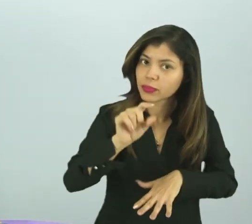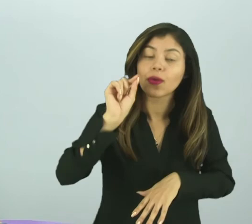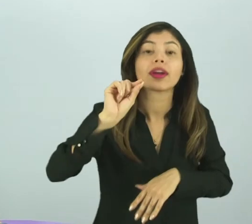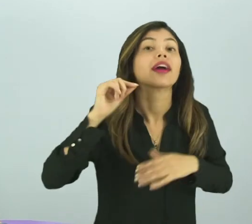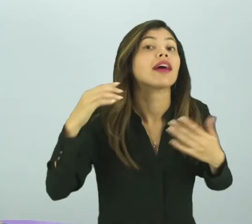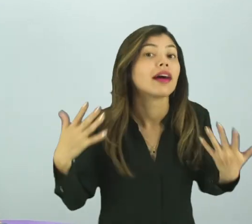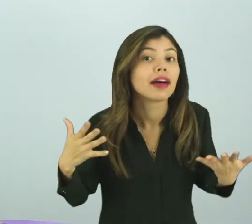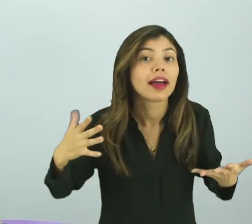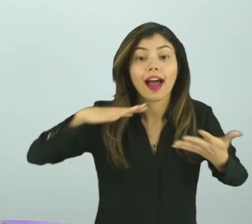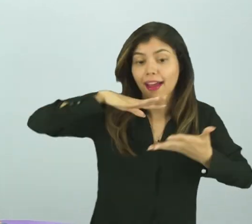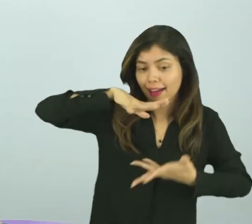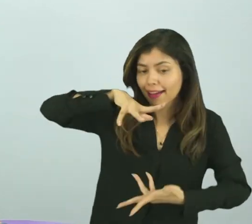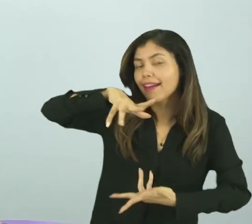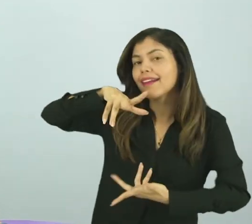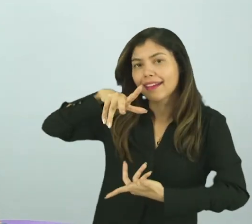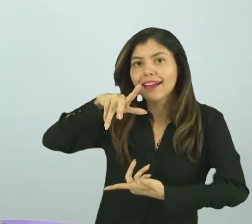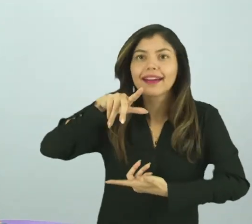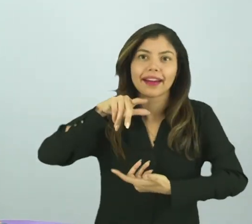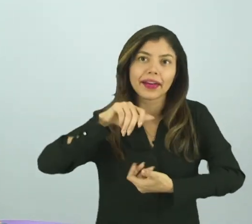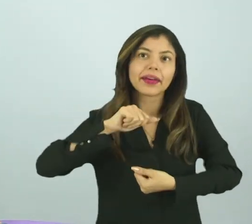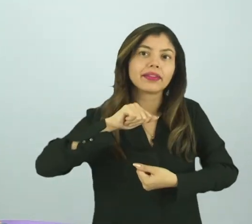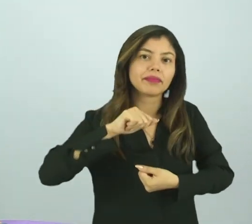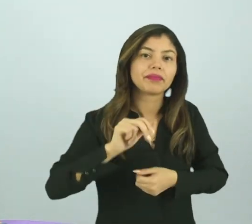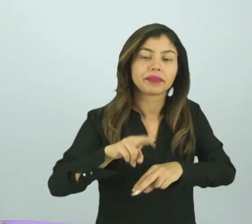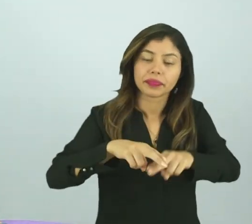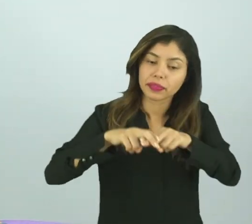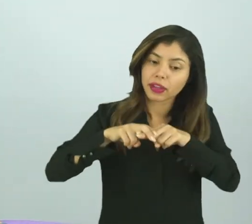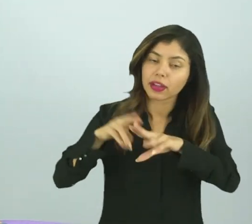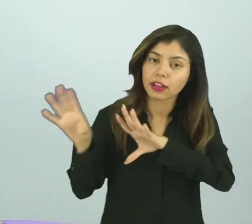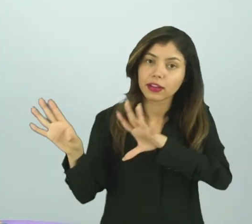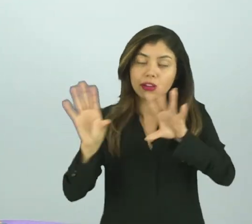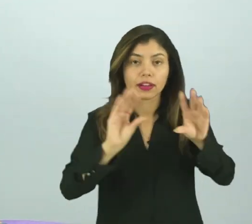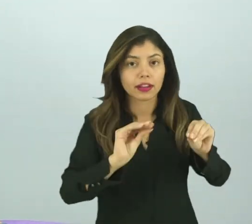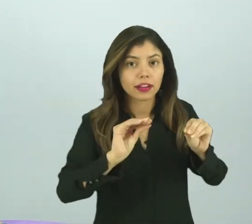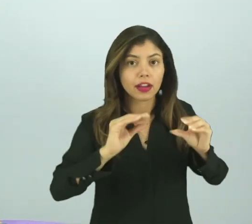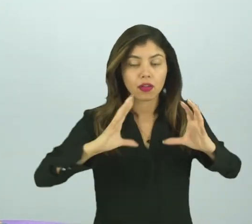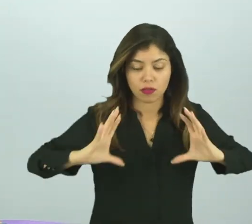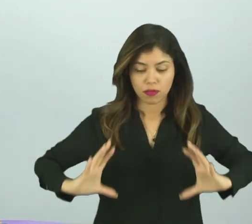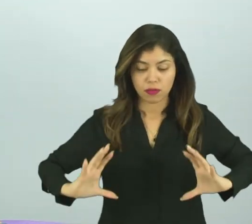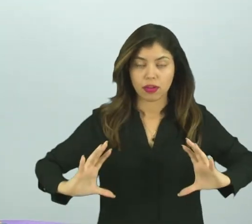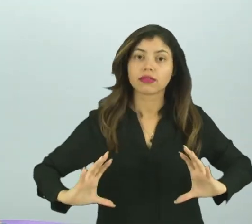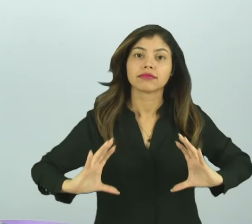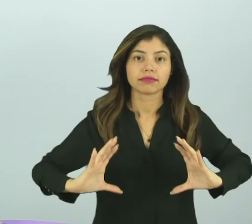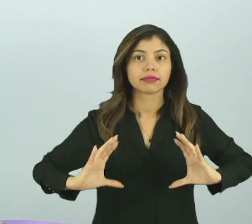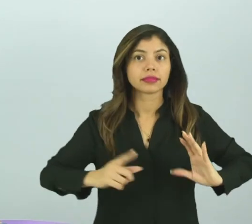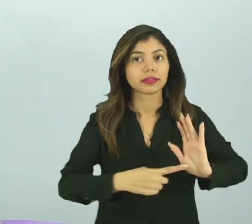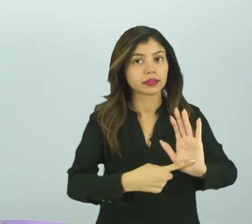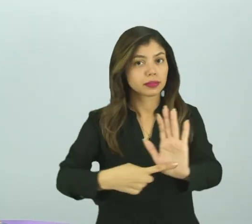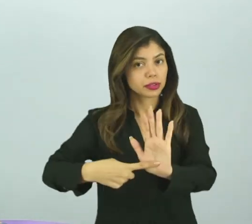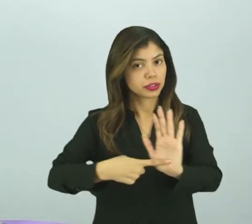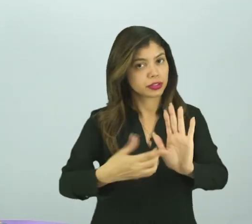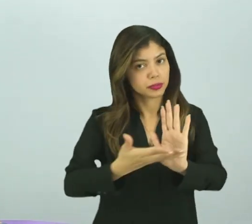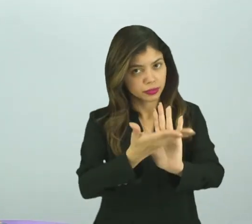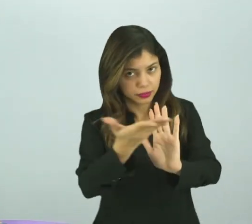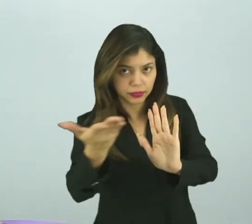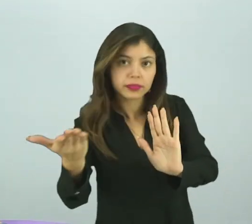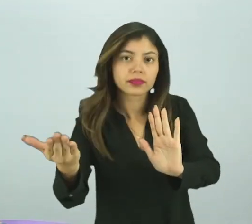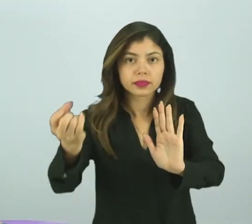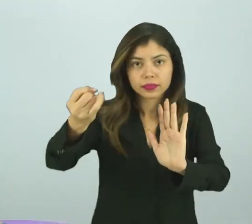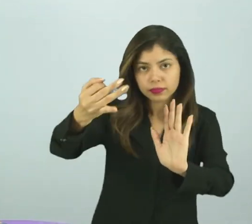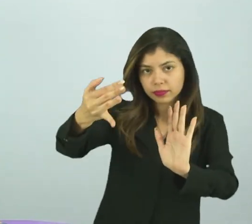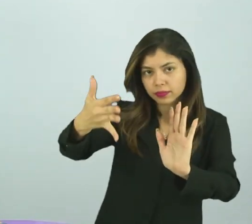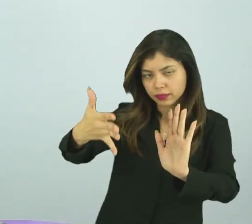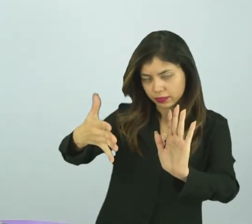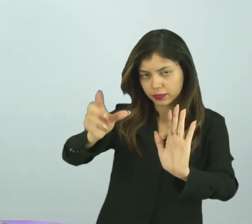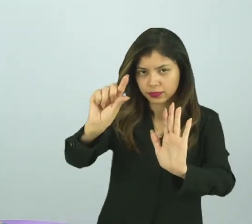movimenta é a Terra, então por isso eu trouxe o globo representando o planeta Terra para explicar